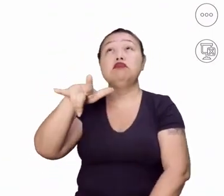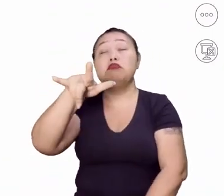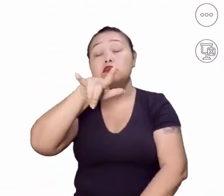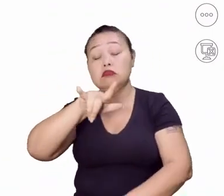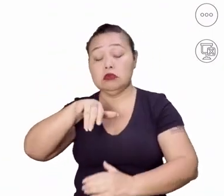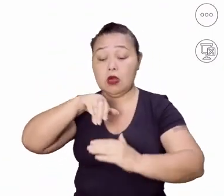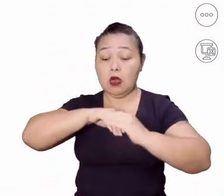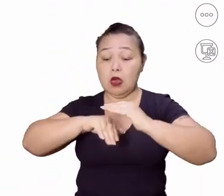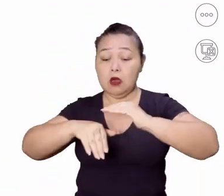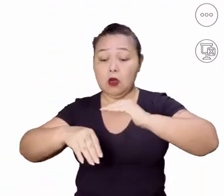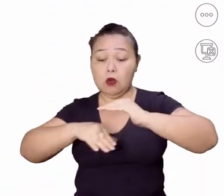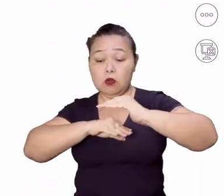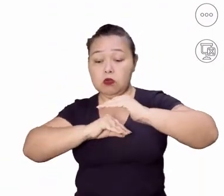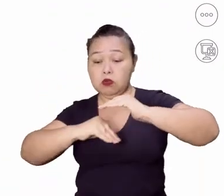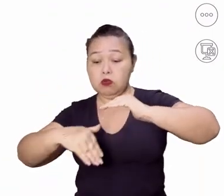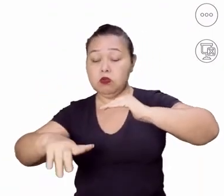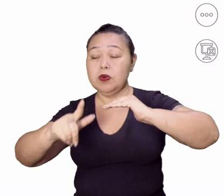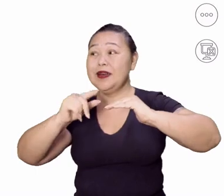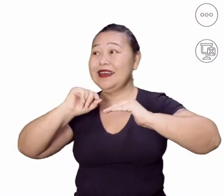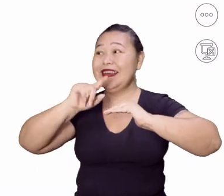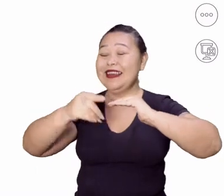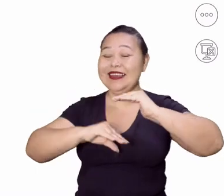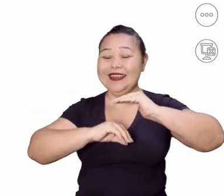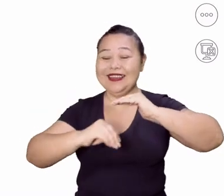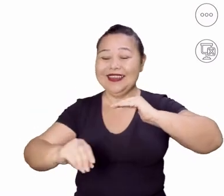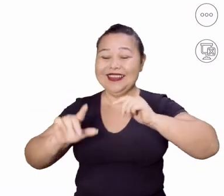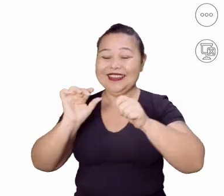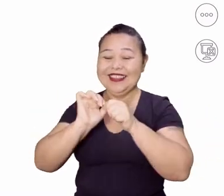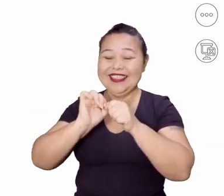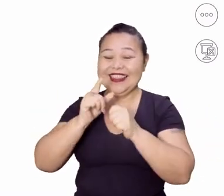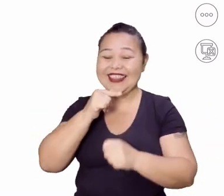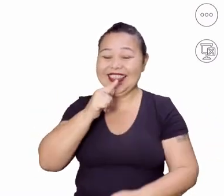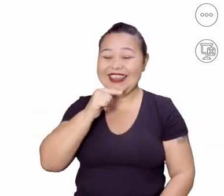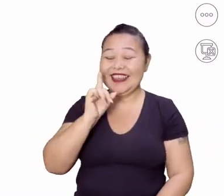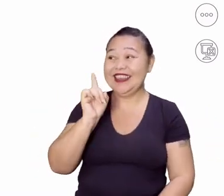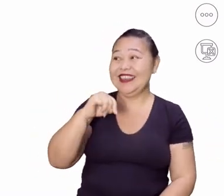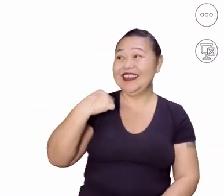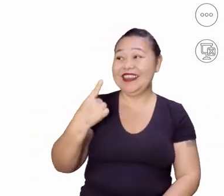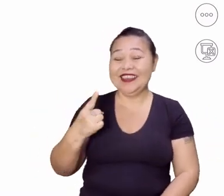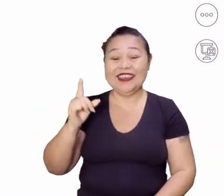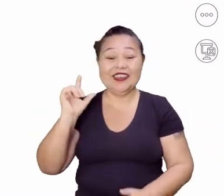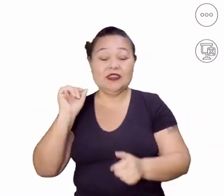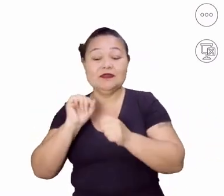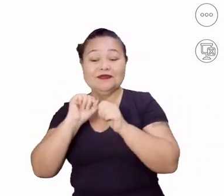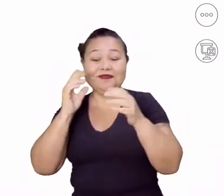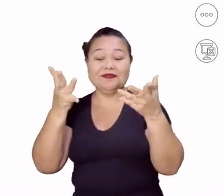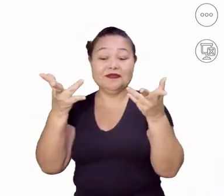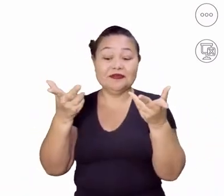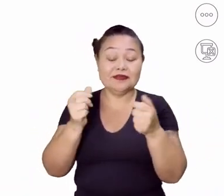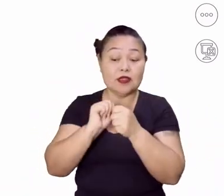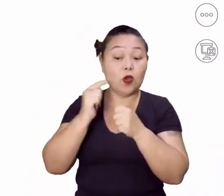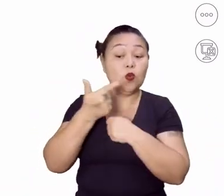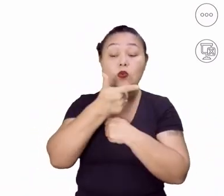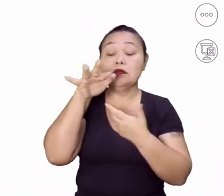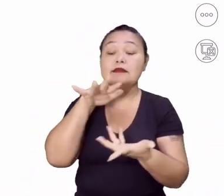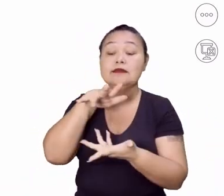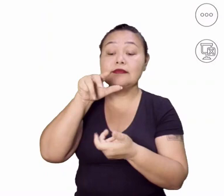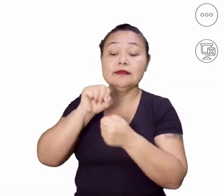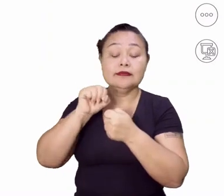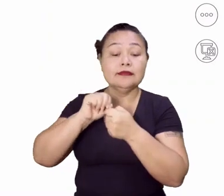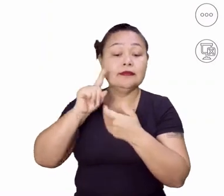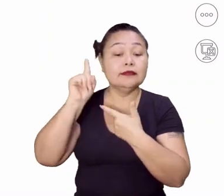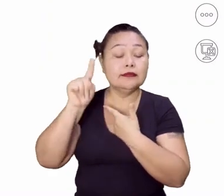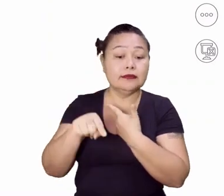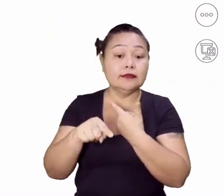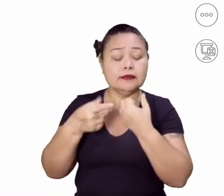submarino. Nem falem submarino, né? Que o negócio é polêmico. Mas não fazem habilidade de coisas do outro mundo, não, gente. Eu tô